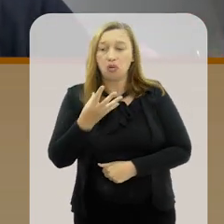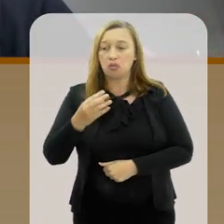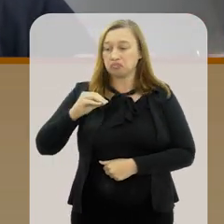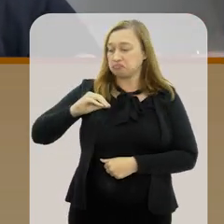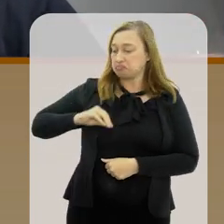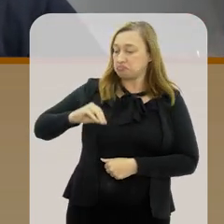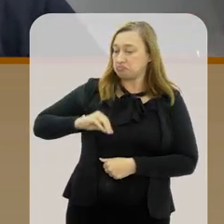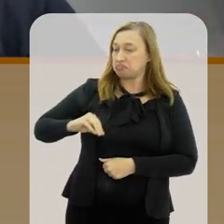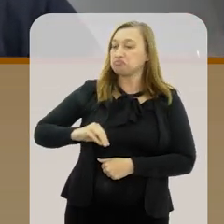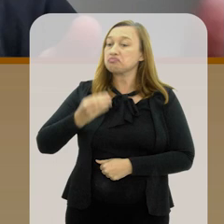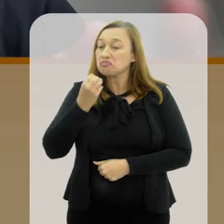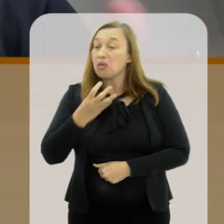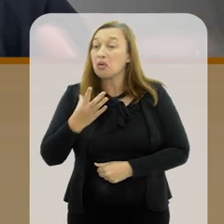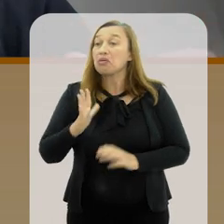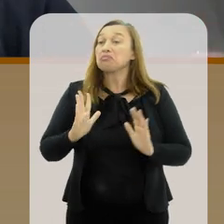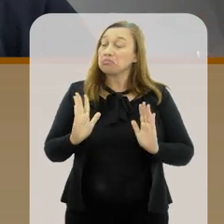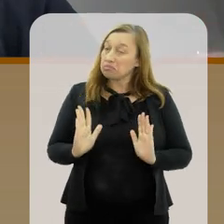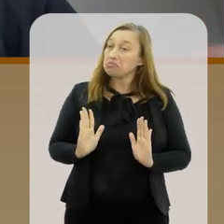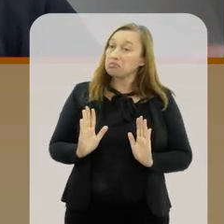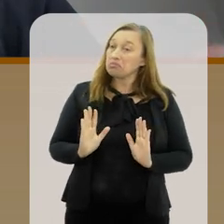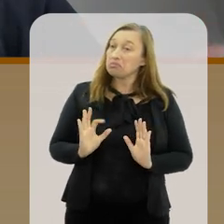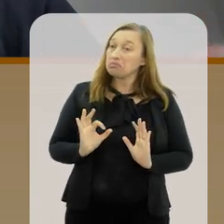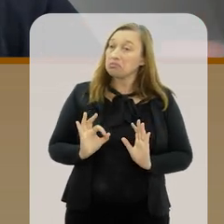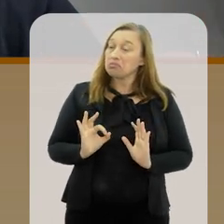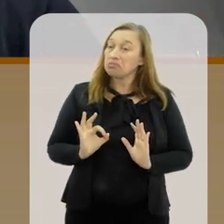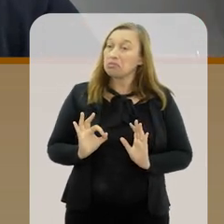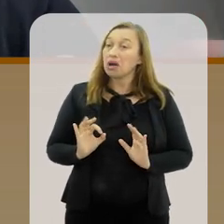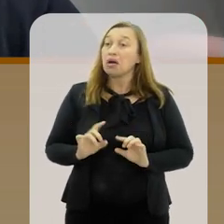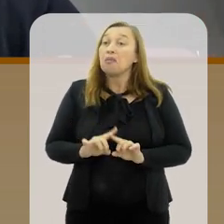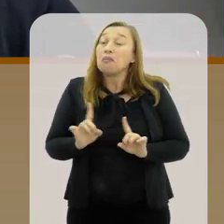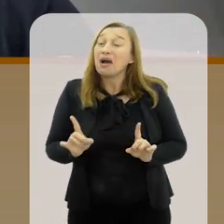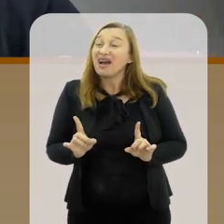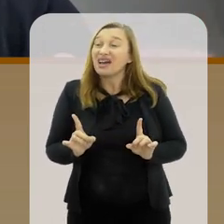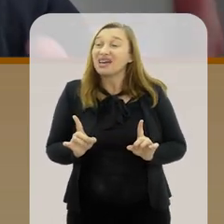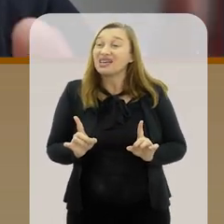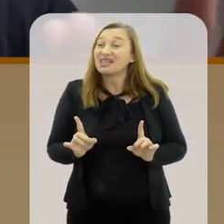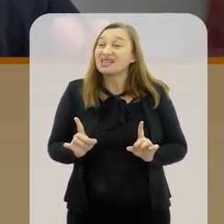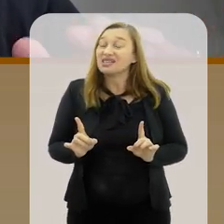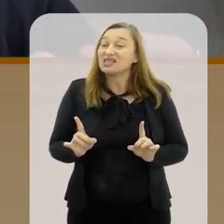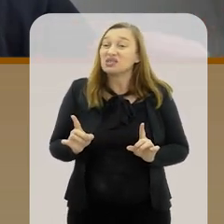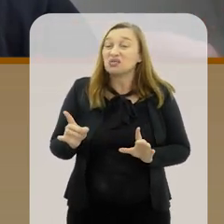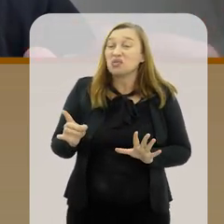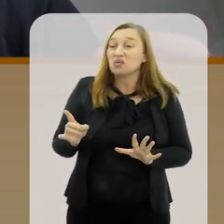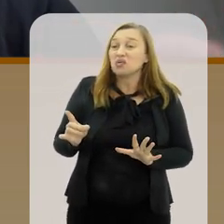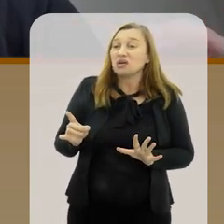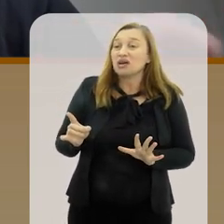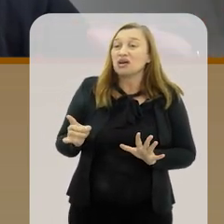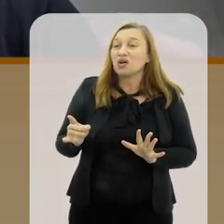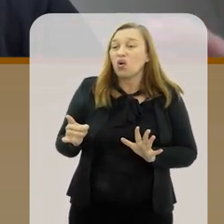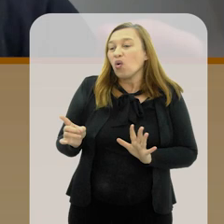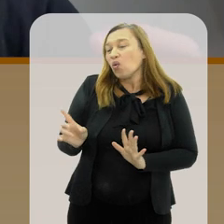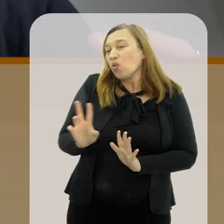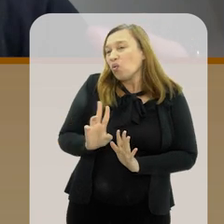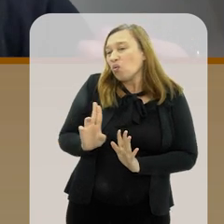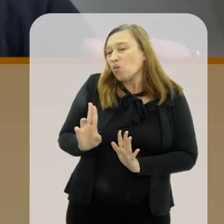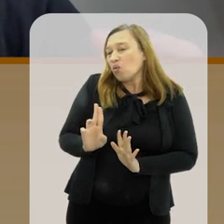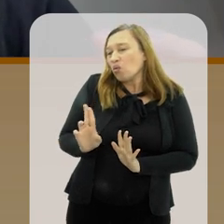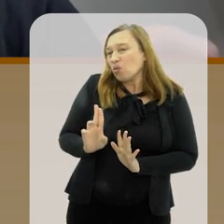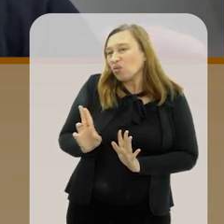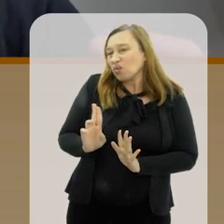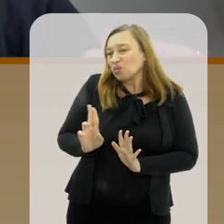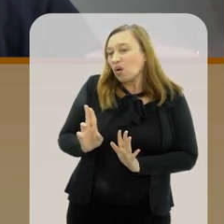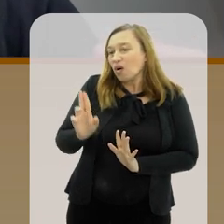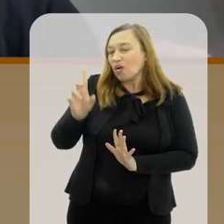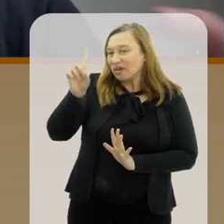boa recompensa nesse sentido, mas não é muito. Mas acho que como mensagem é isso. O nome é enganador